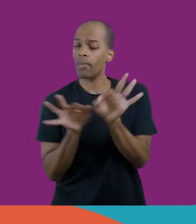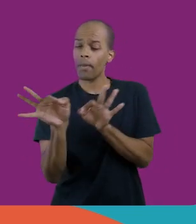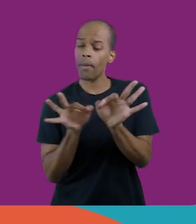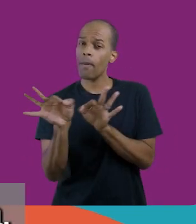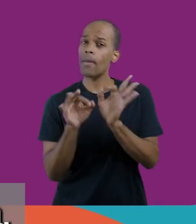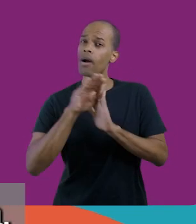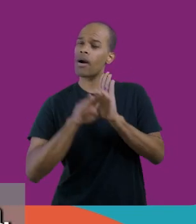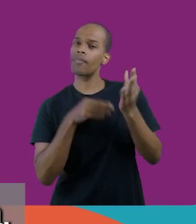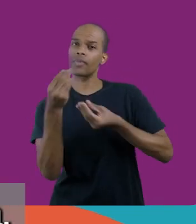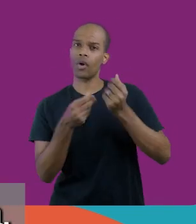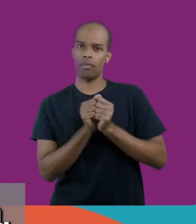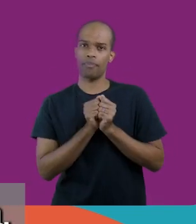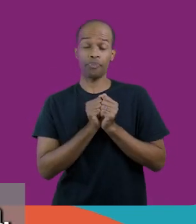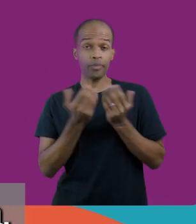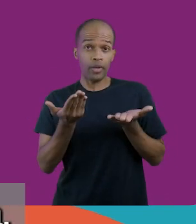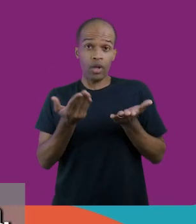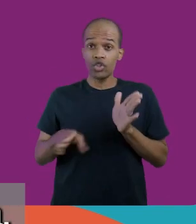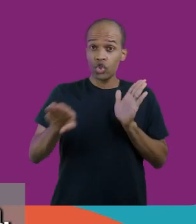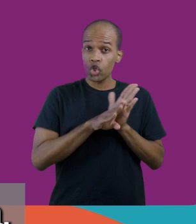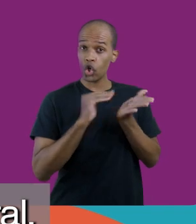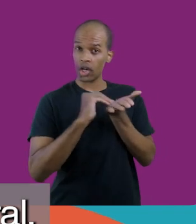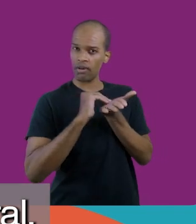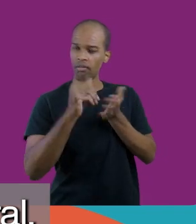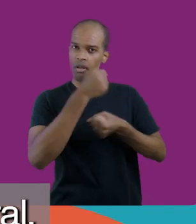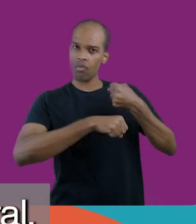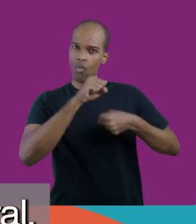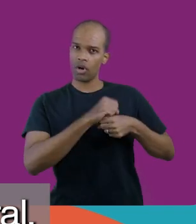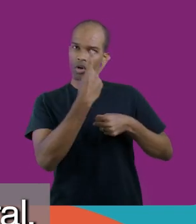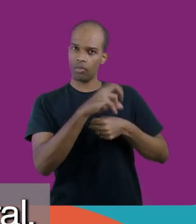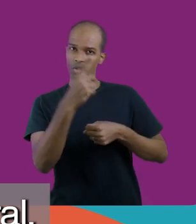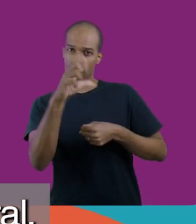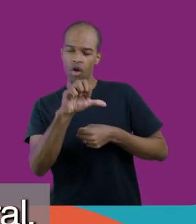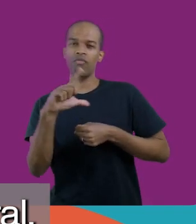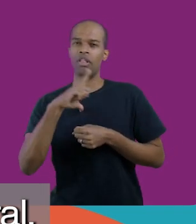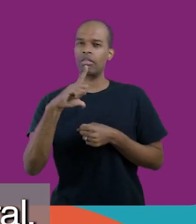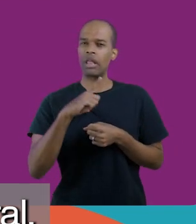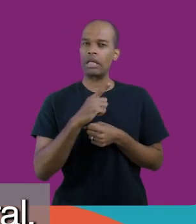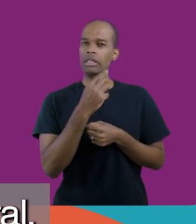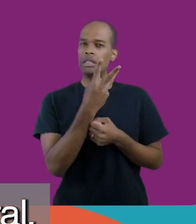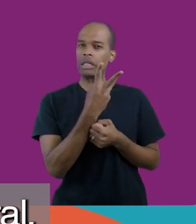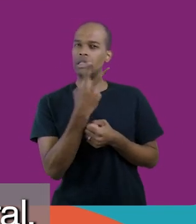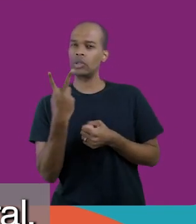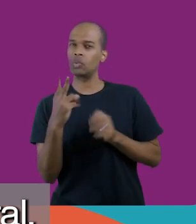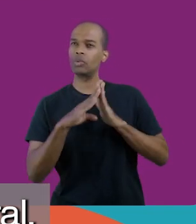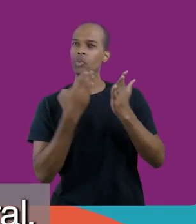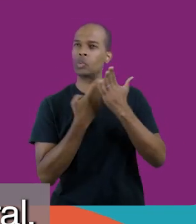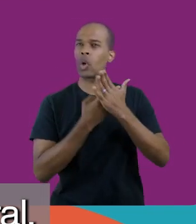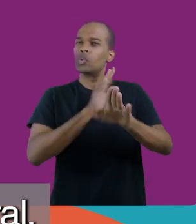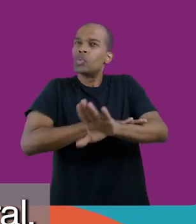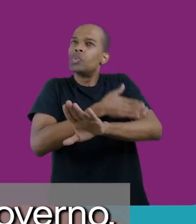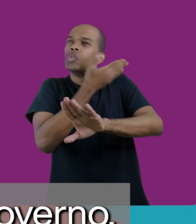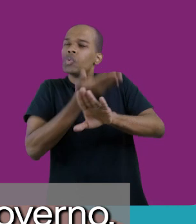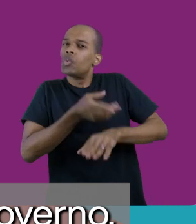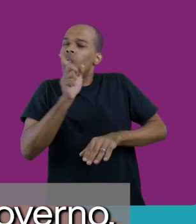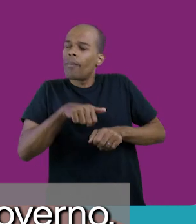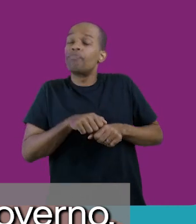esse processo. Bom, quando nós chegamos à Secretaria, em 2019, havia 32 escolas de tempo integral.